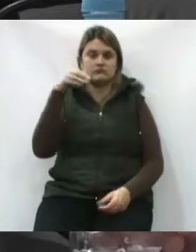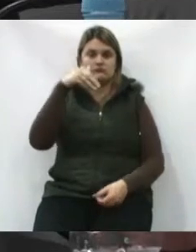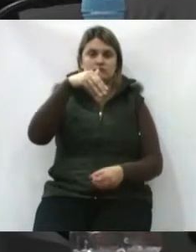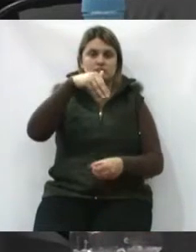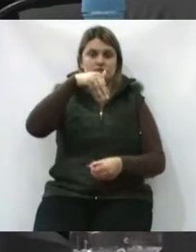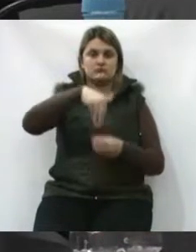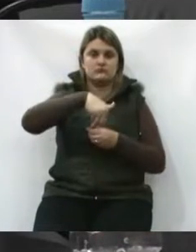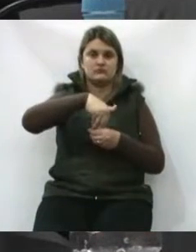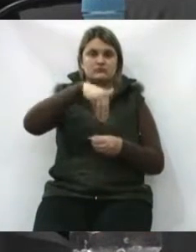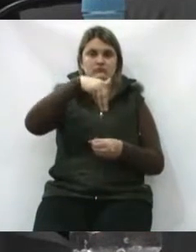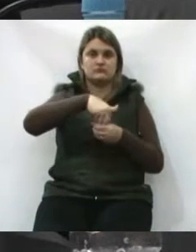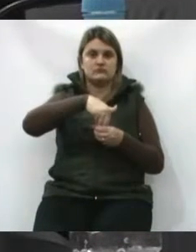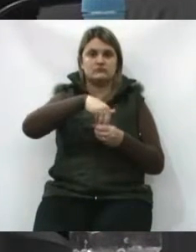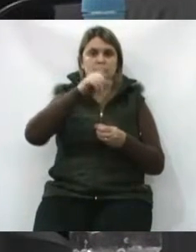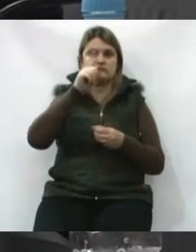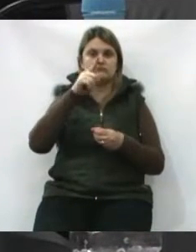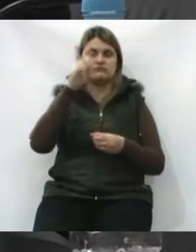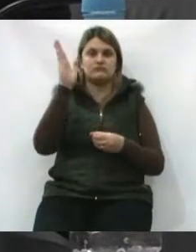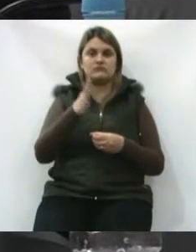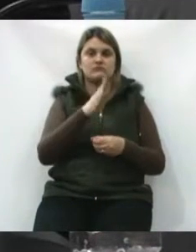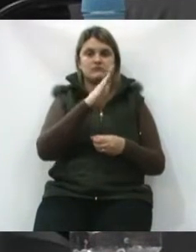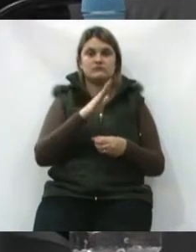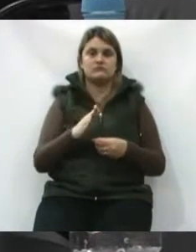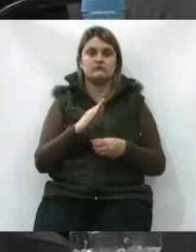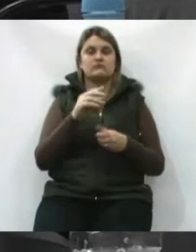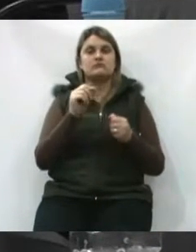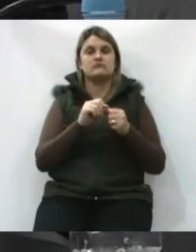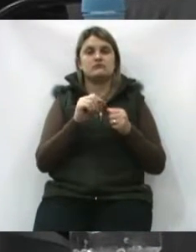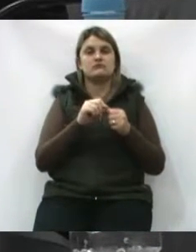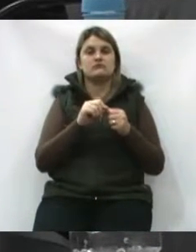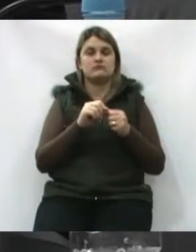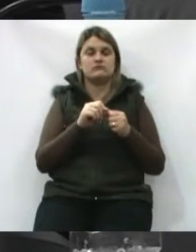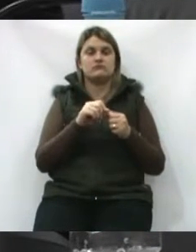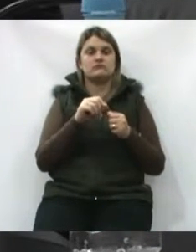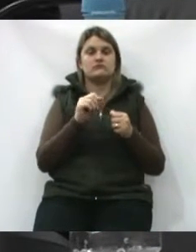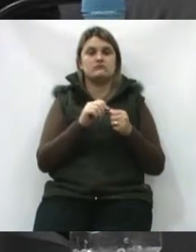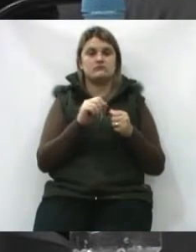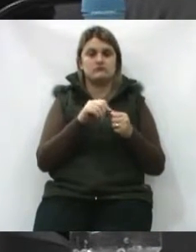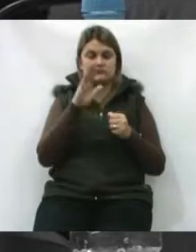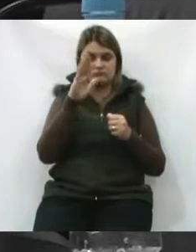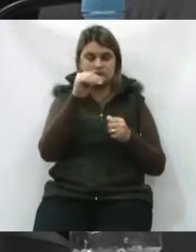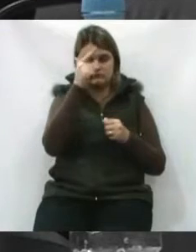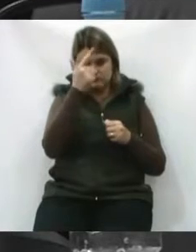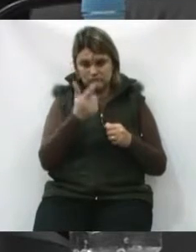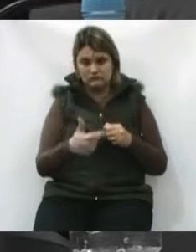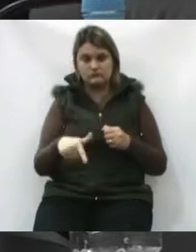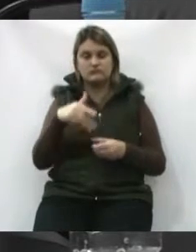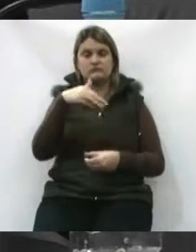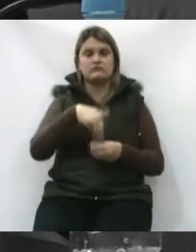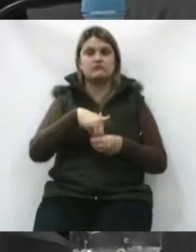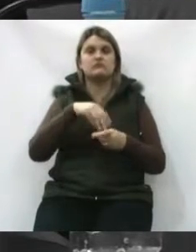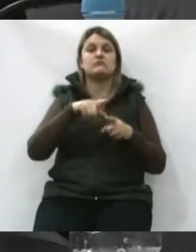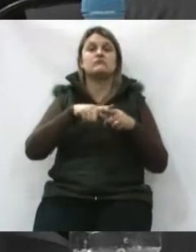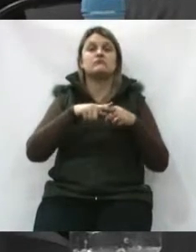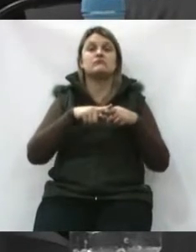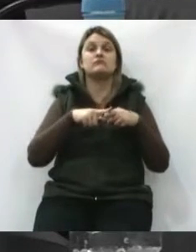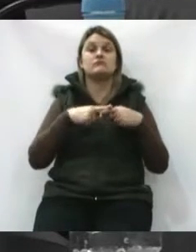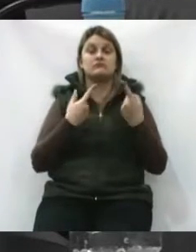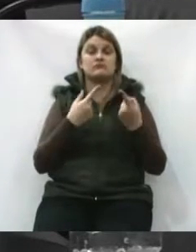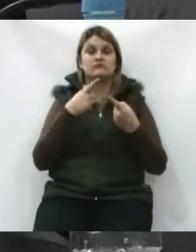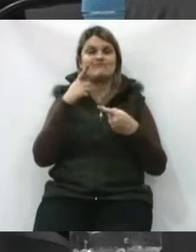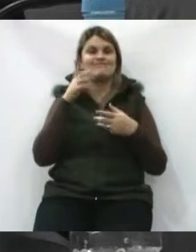votos forem anulados, se convocará novas eleições. Mas a